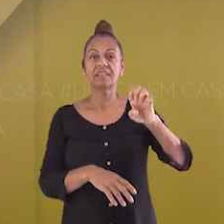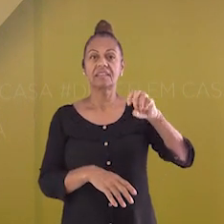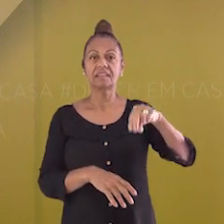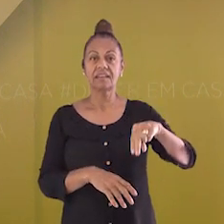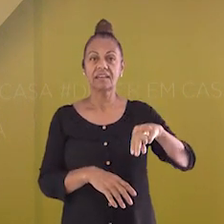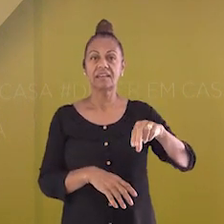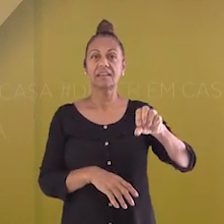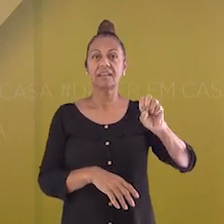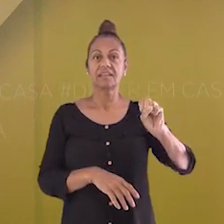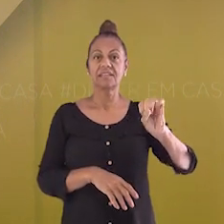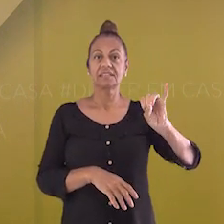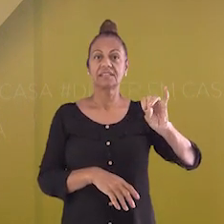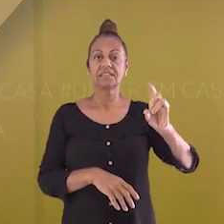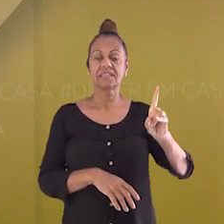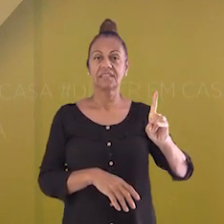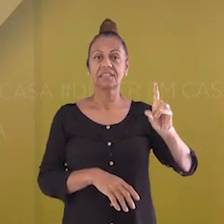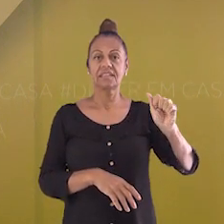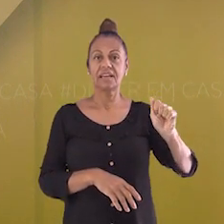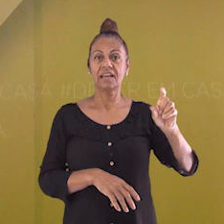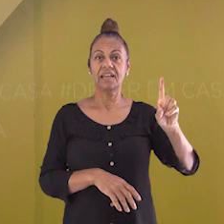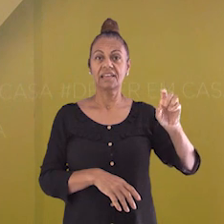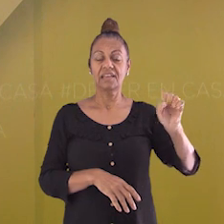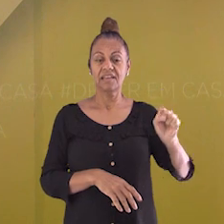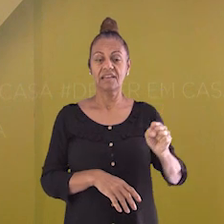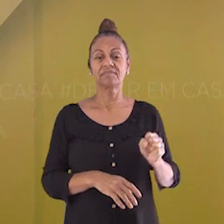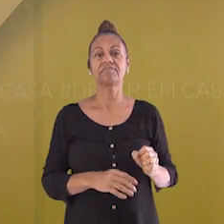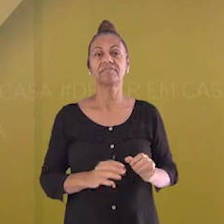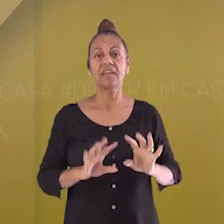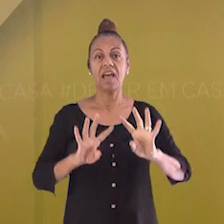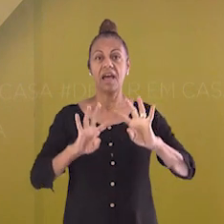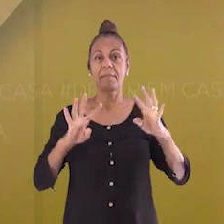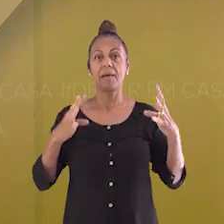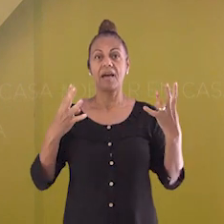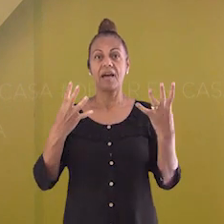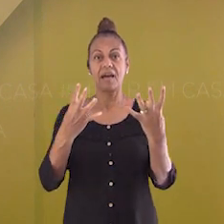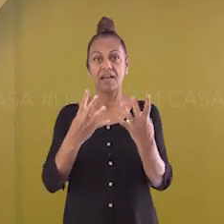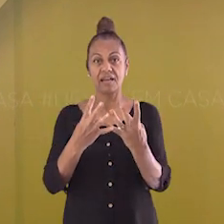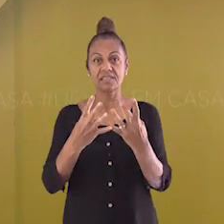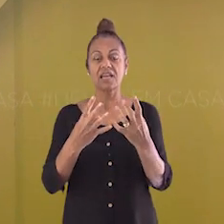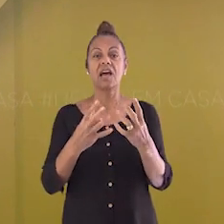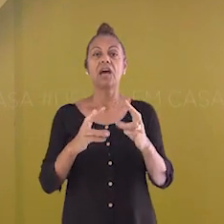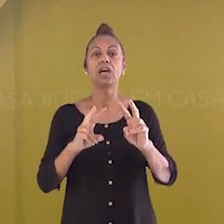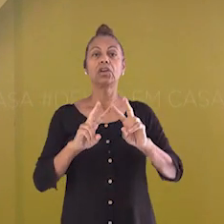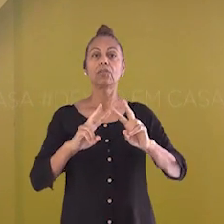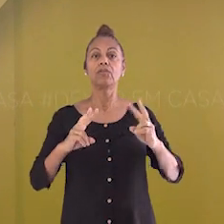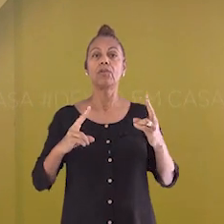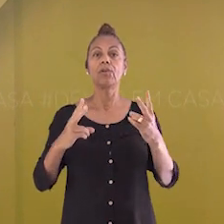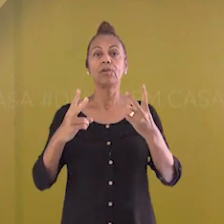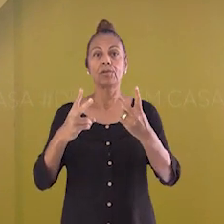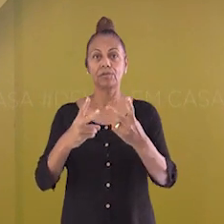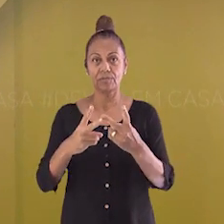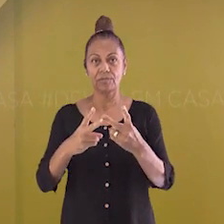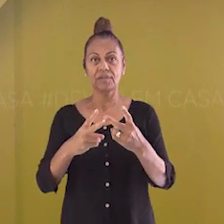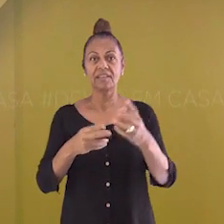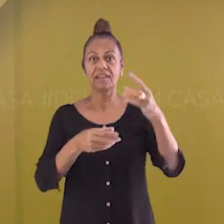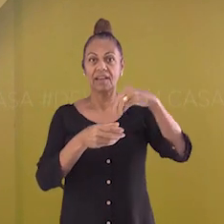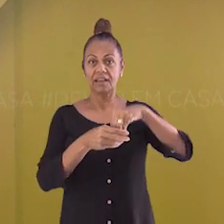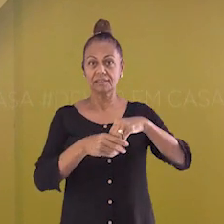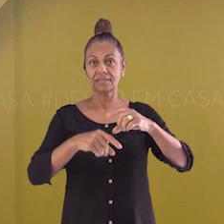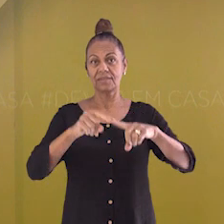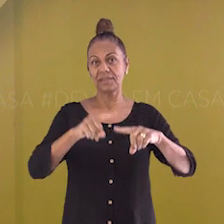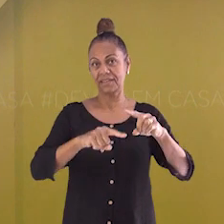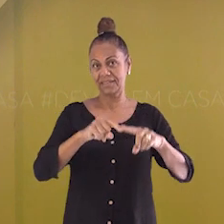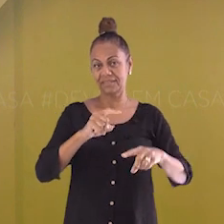justamente a razão entre a massa e o volume daquela matéria. Ao longo do estudo de ciências, nós vamos